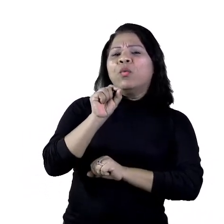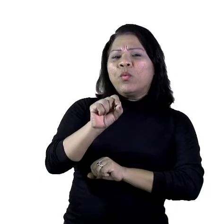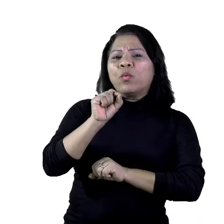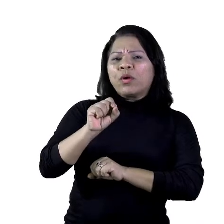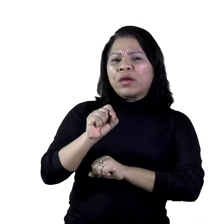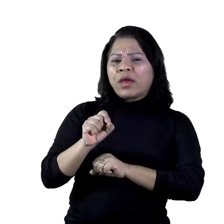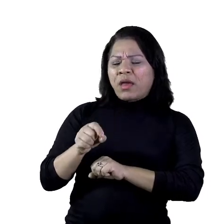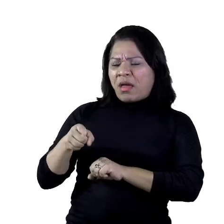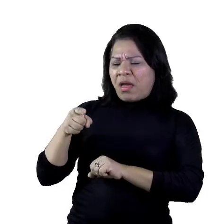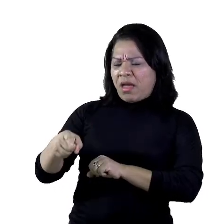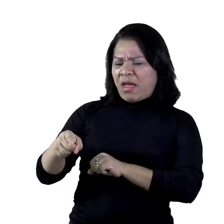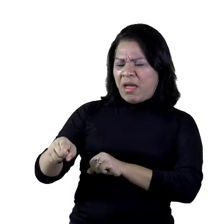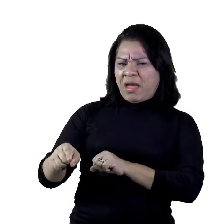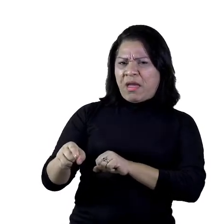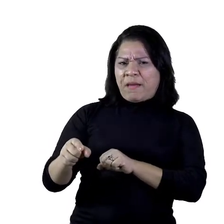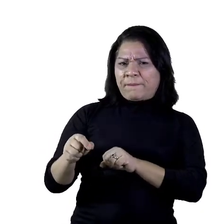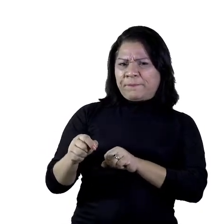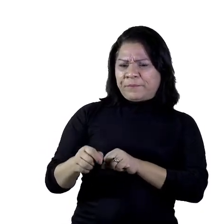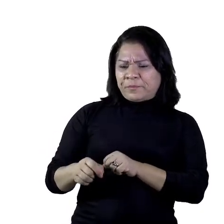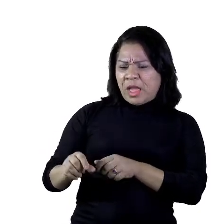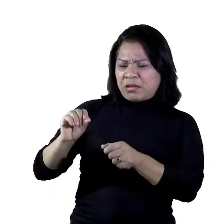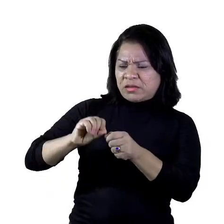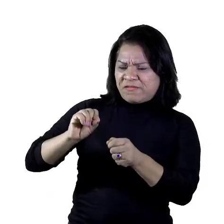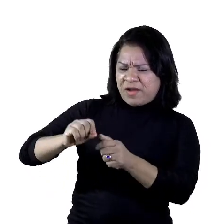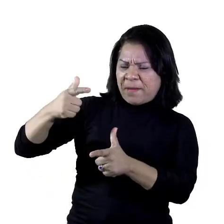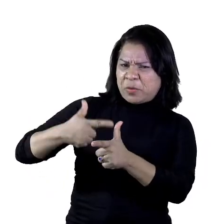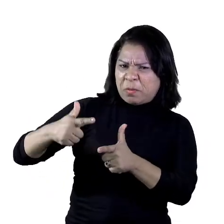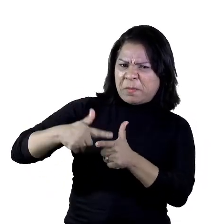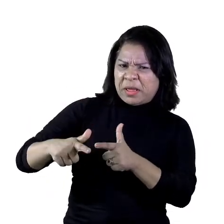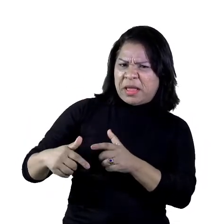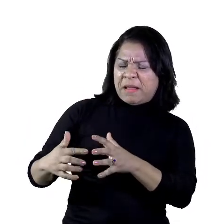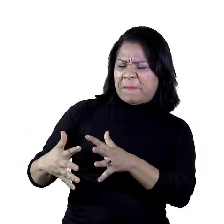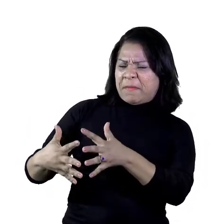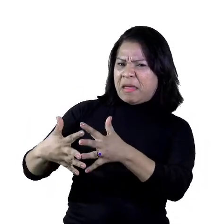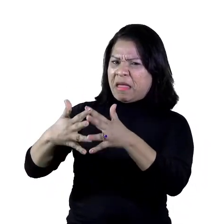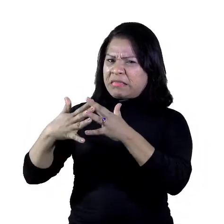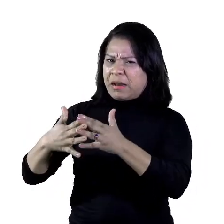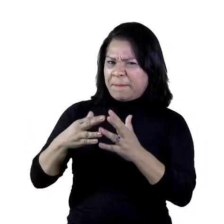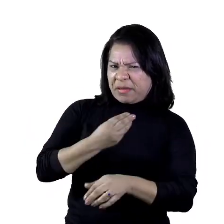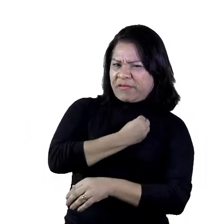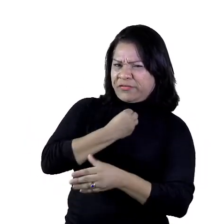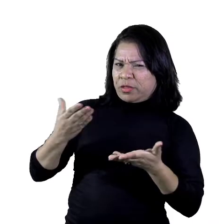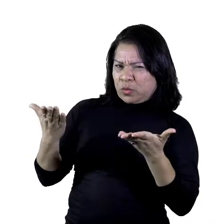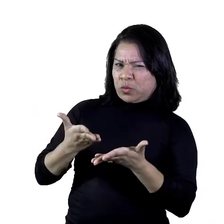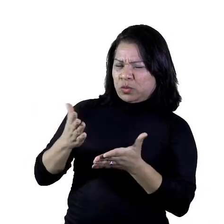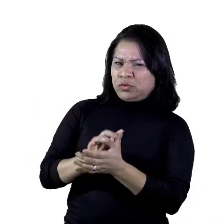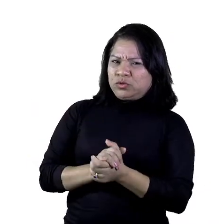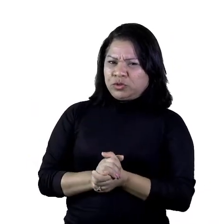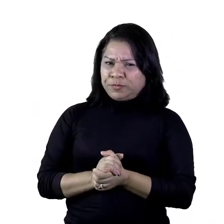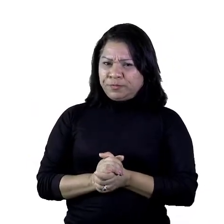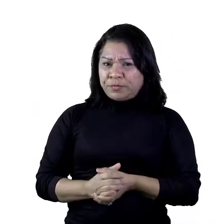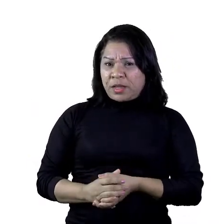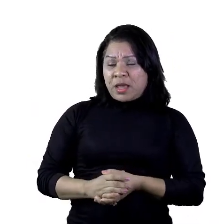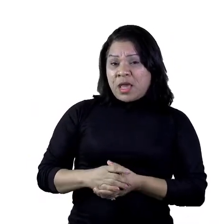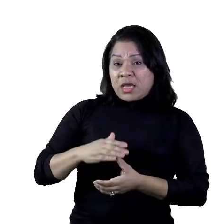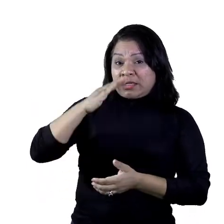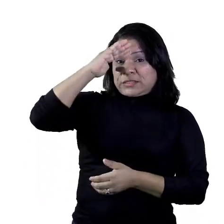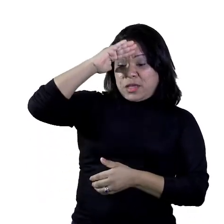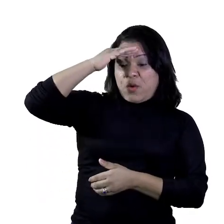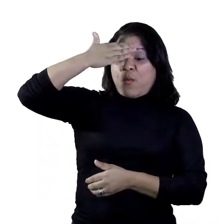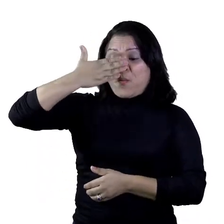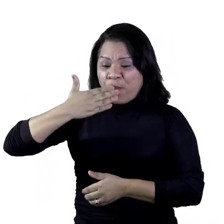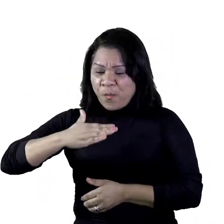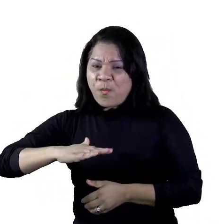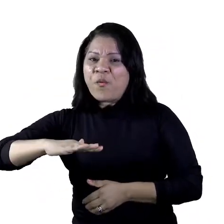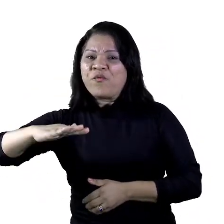vilão da história que está atrapalhando a nossa vida hoje? Letra C, são os golfinhos que estão lá dentro